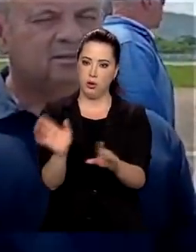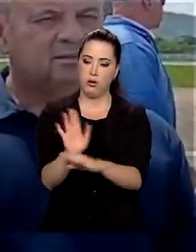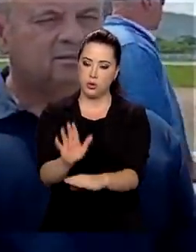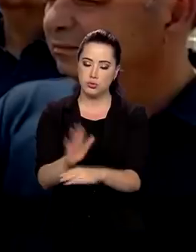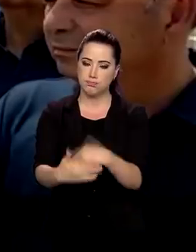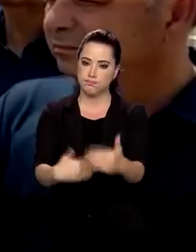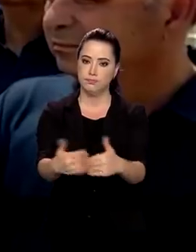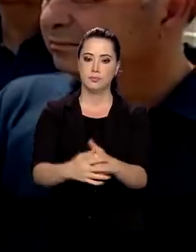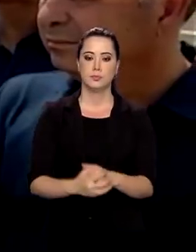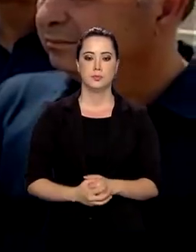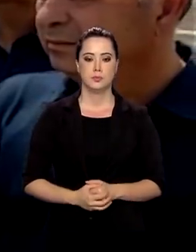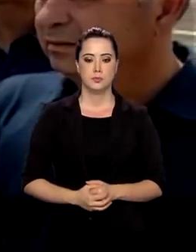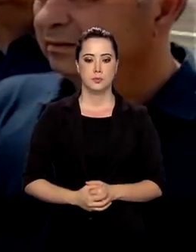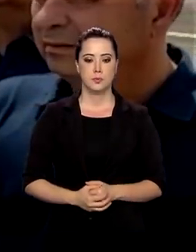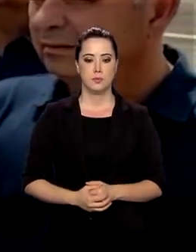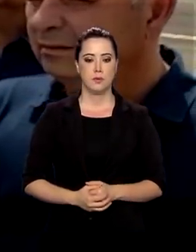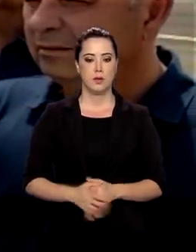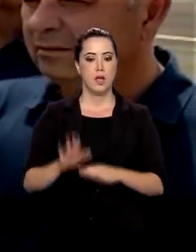atingidos.